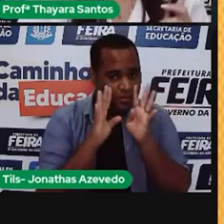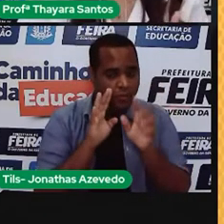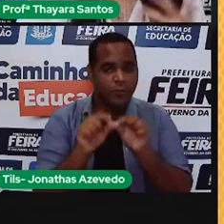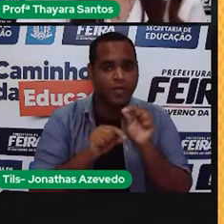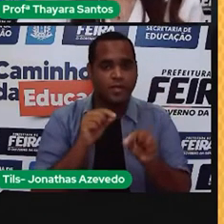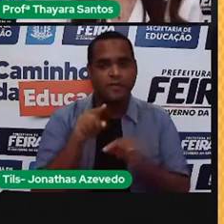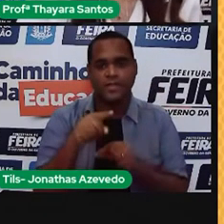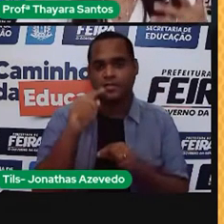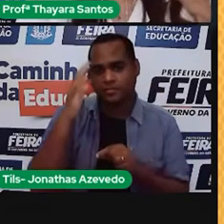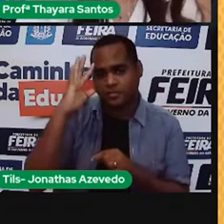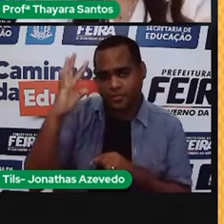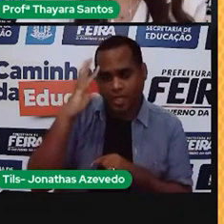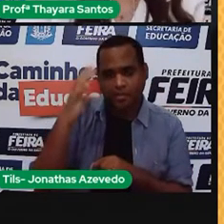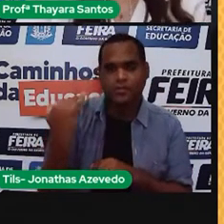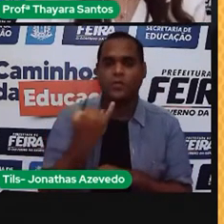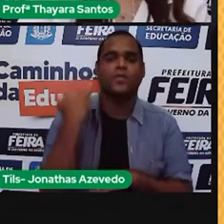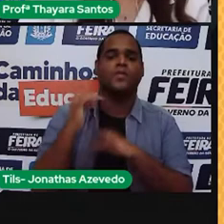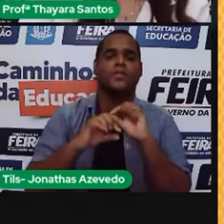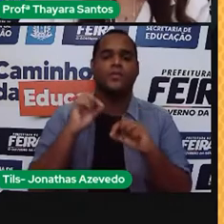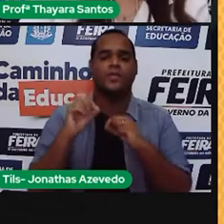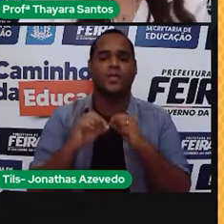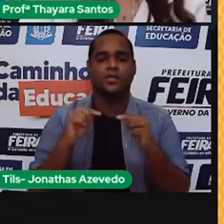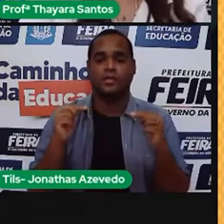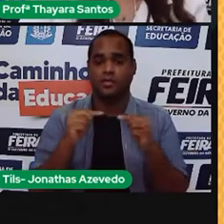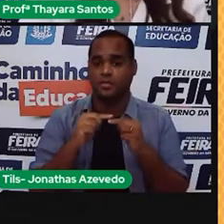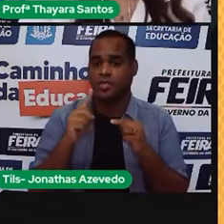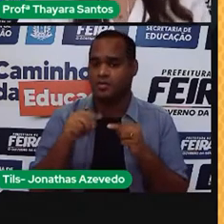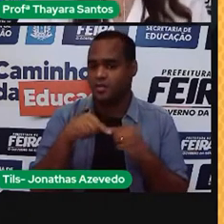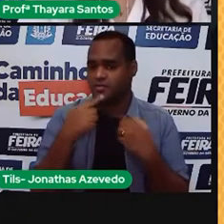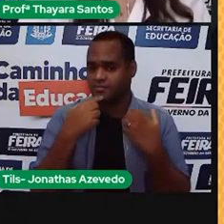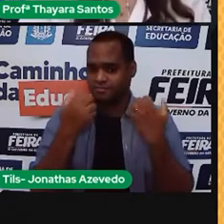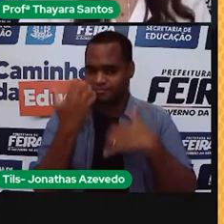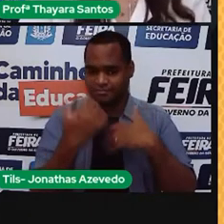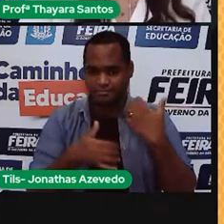vocês entenderem o que são essas tais bandeiras tarifárias que se fala tanto.